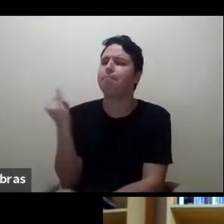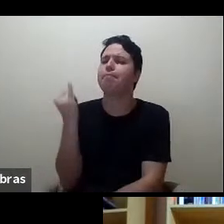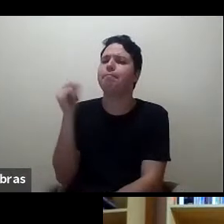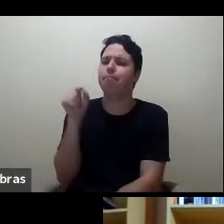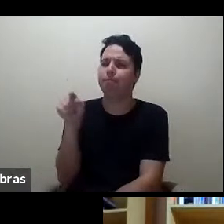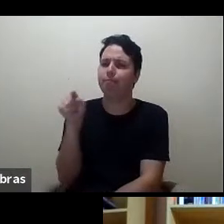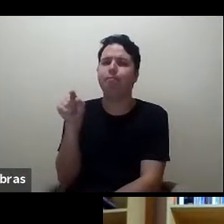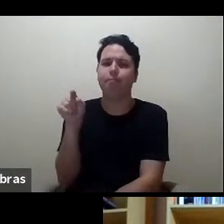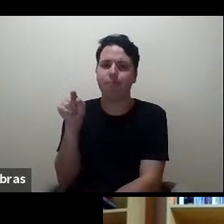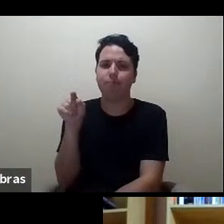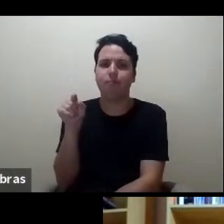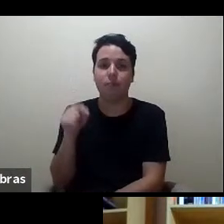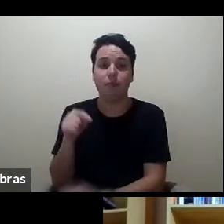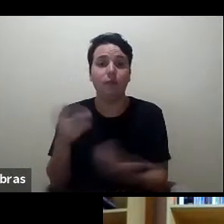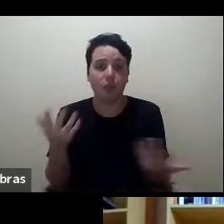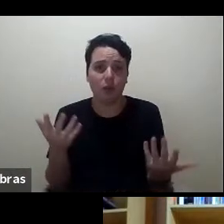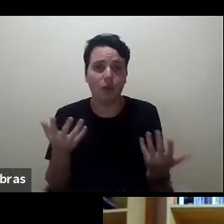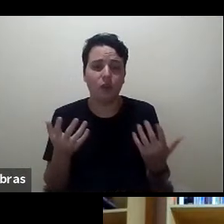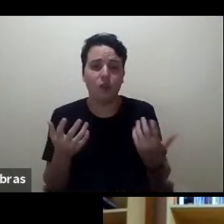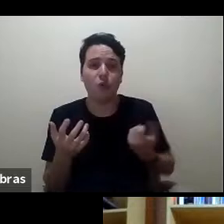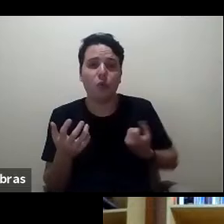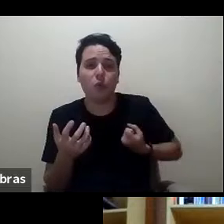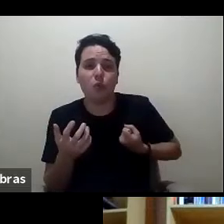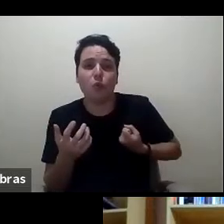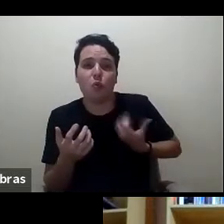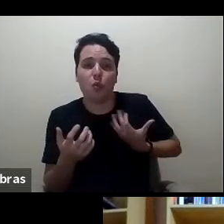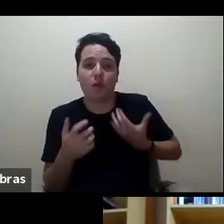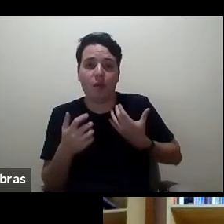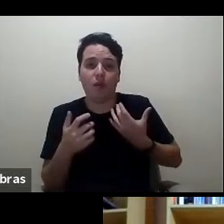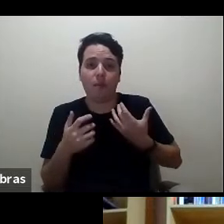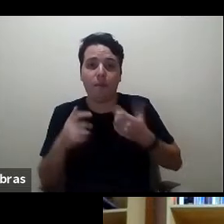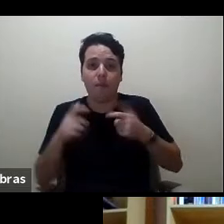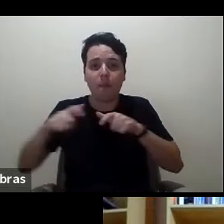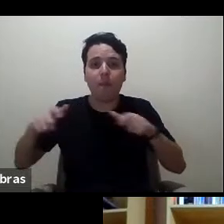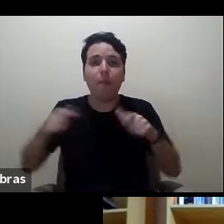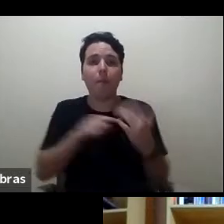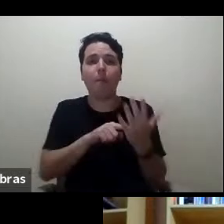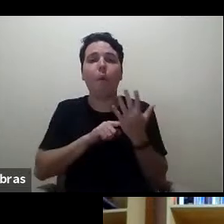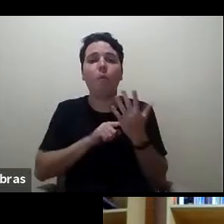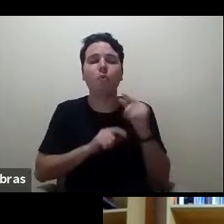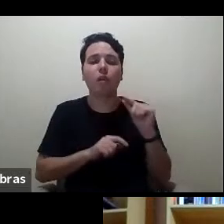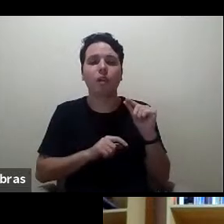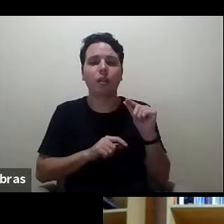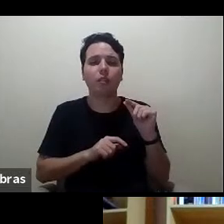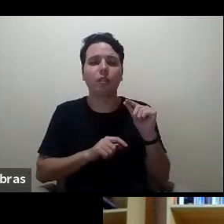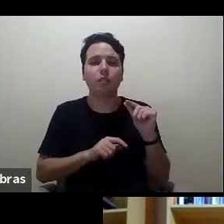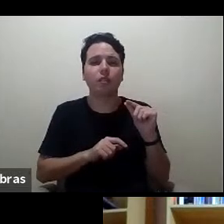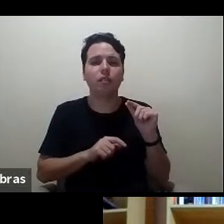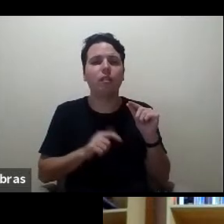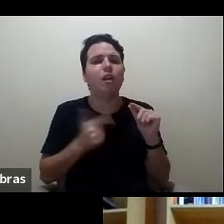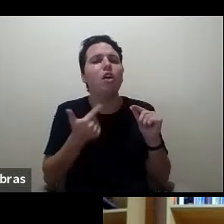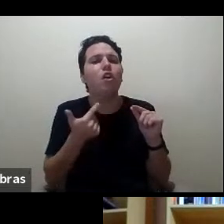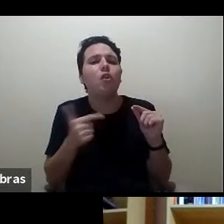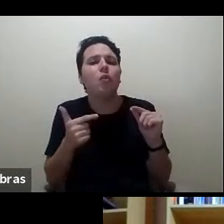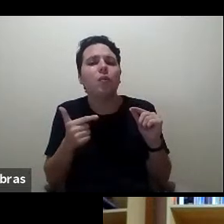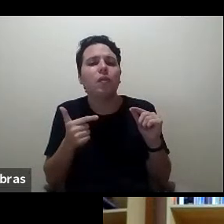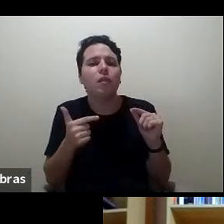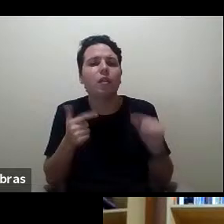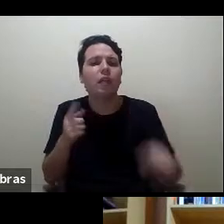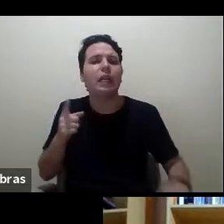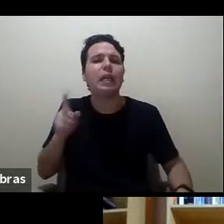números que nós temos indicam que não tem 15 mil